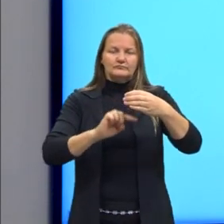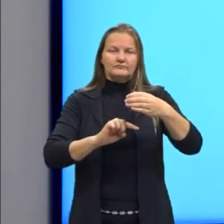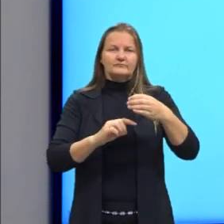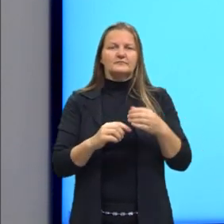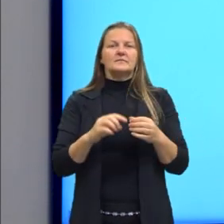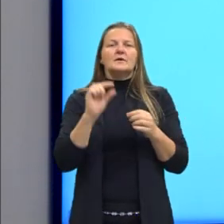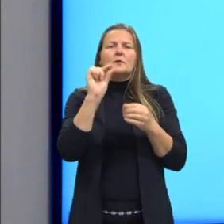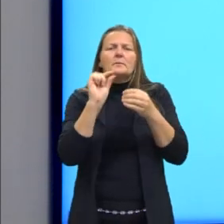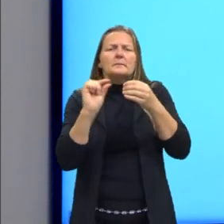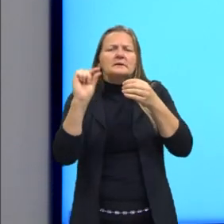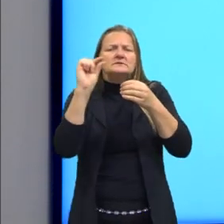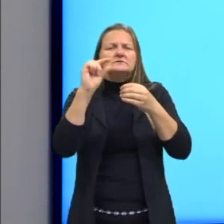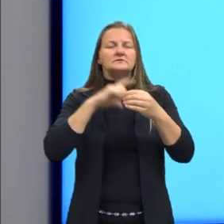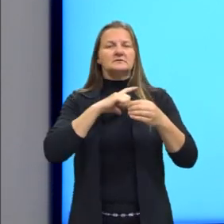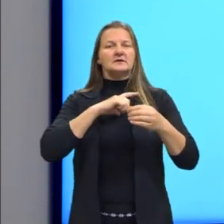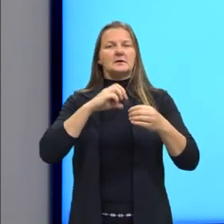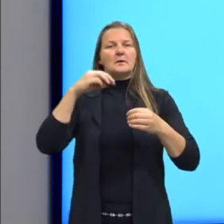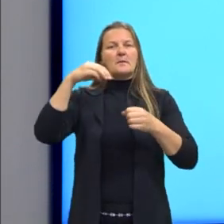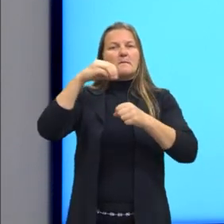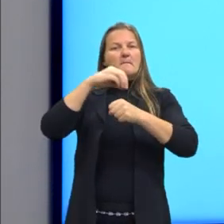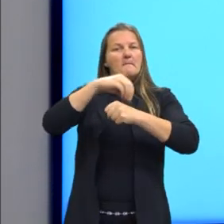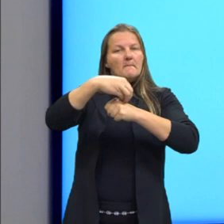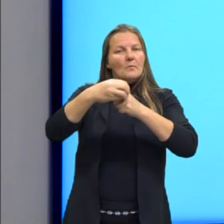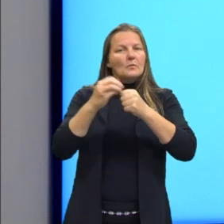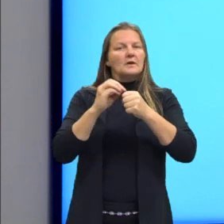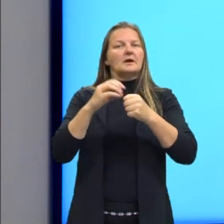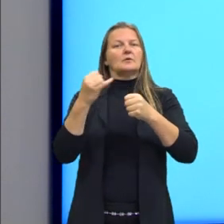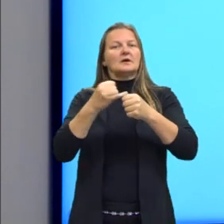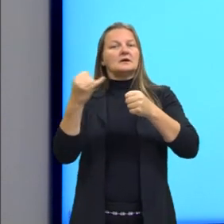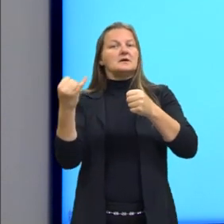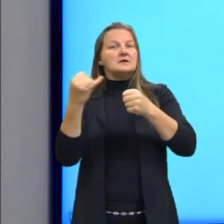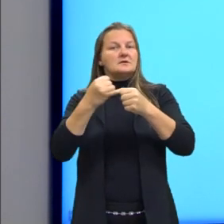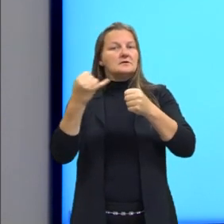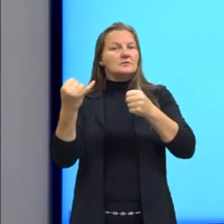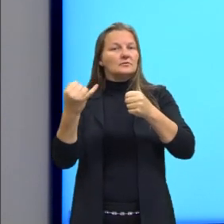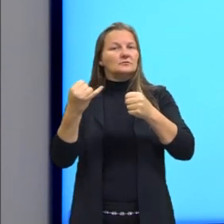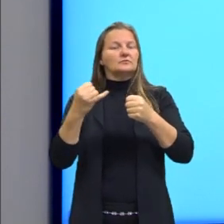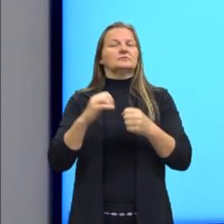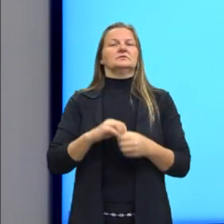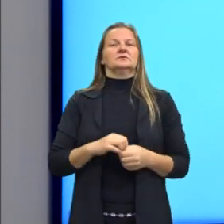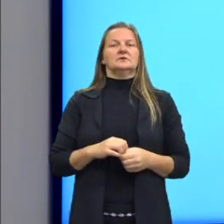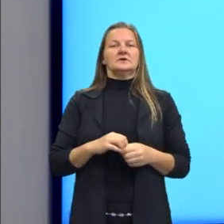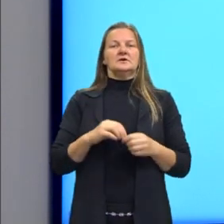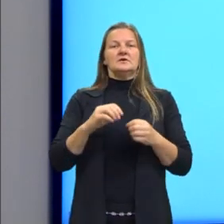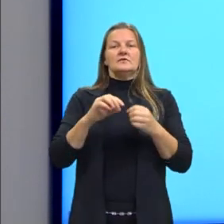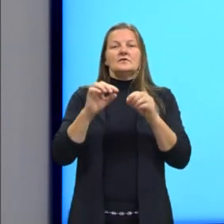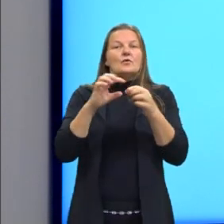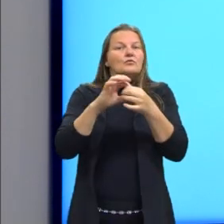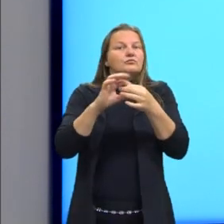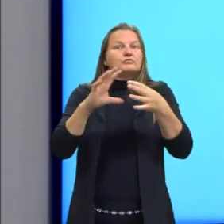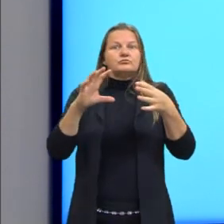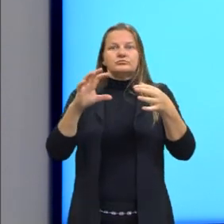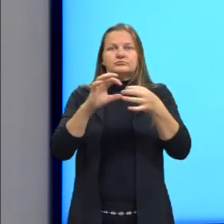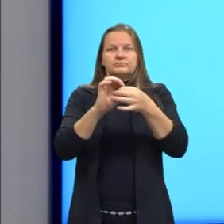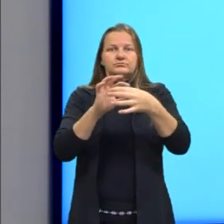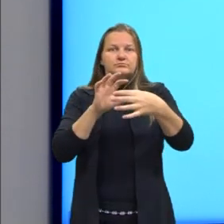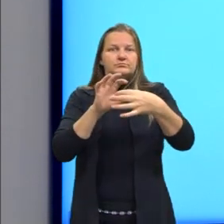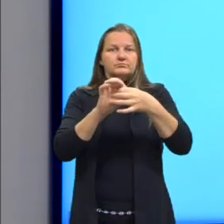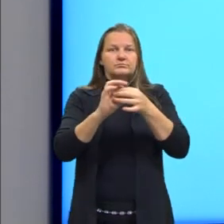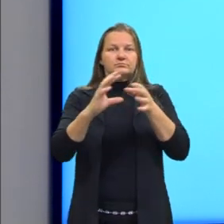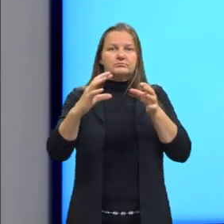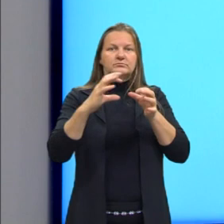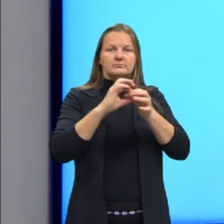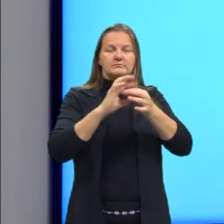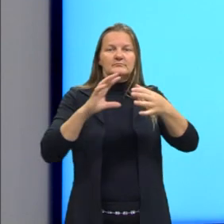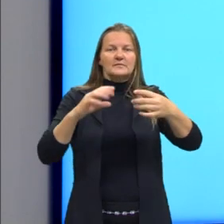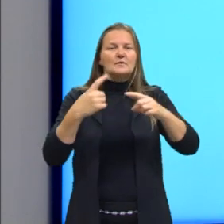partículas podem ser moléculas ou íons, elas ficam dispersas no solvente, que geralmente